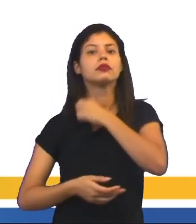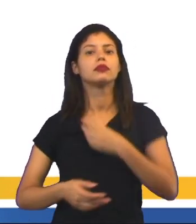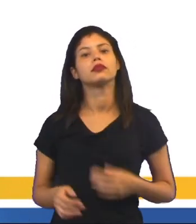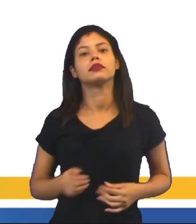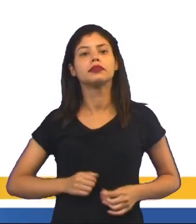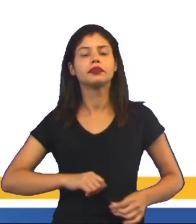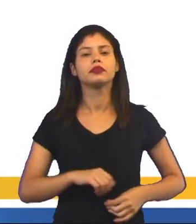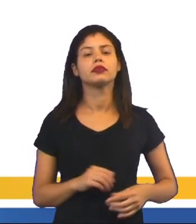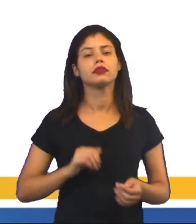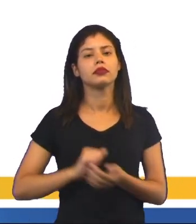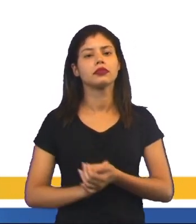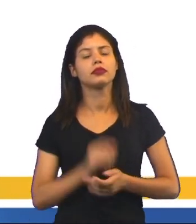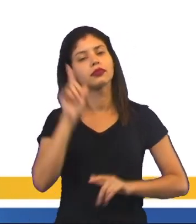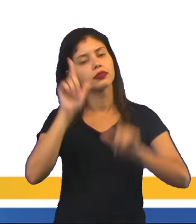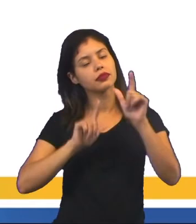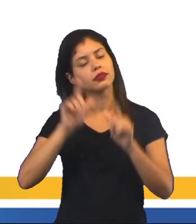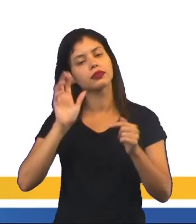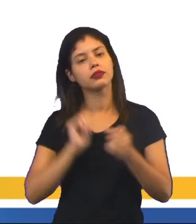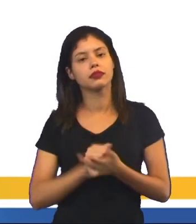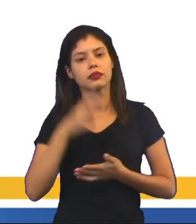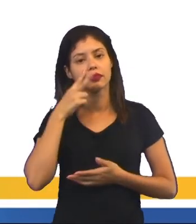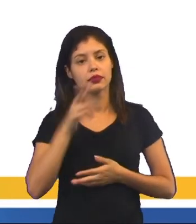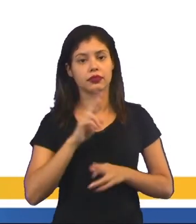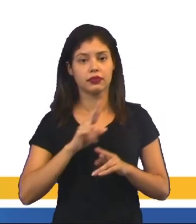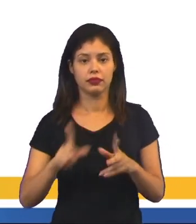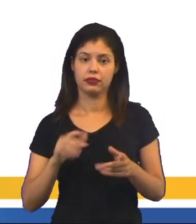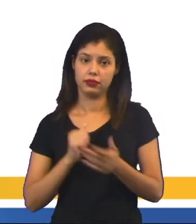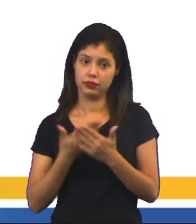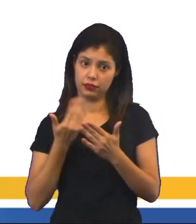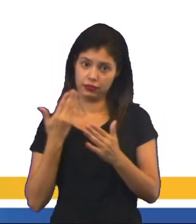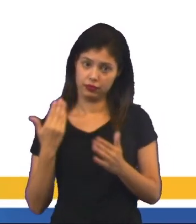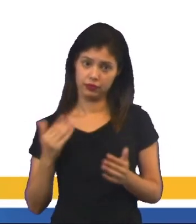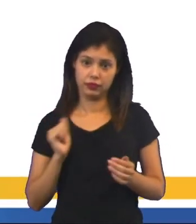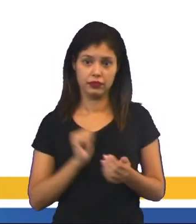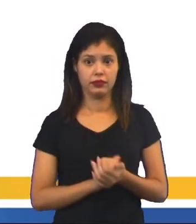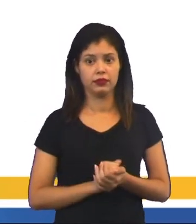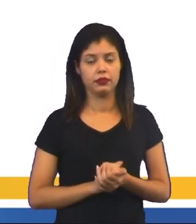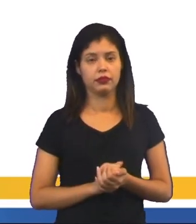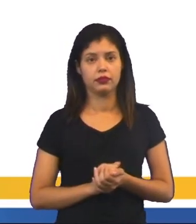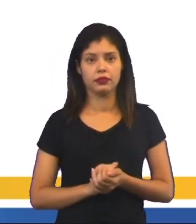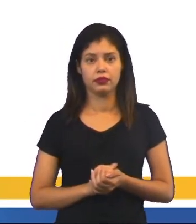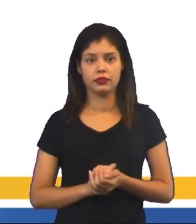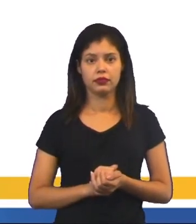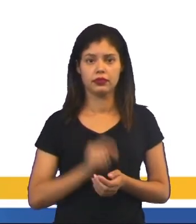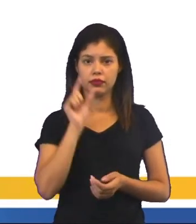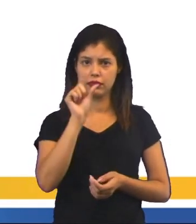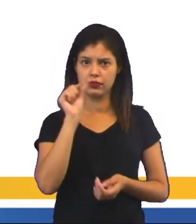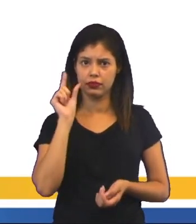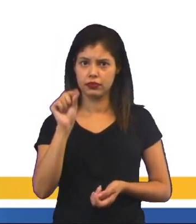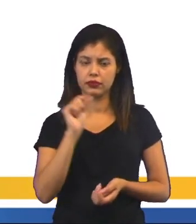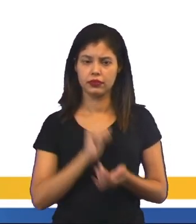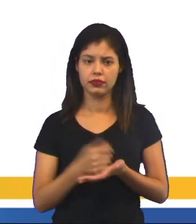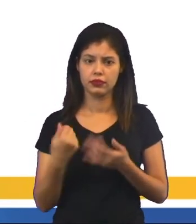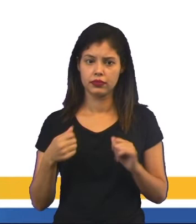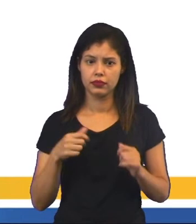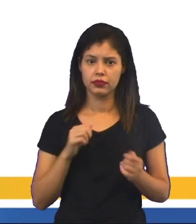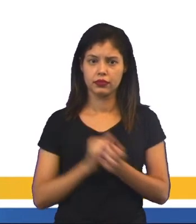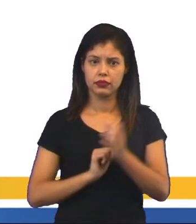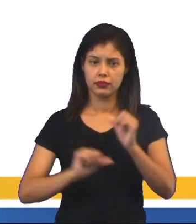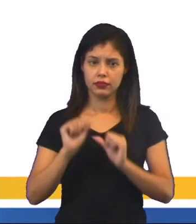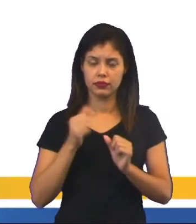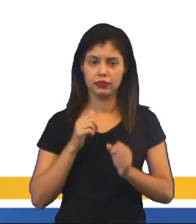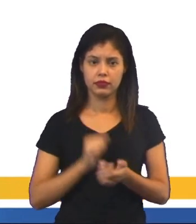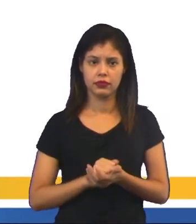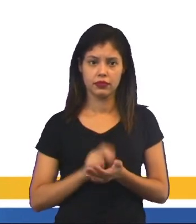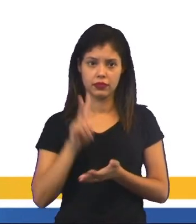para você verificar aí que antes você tinha esses televisores, que inclusive tinha um seletor. Quando você precisava trocar